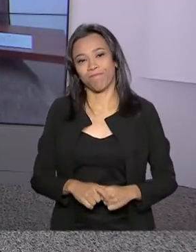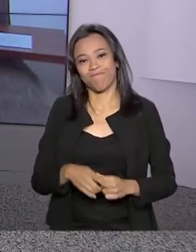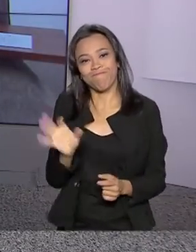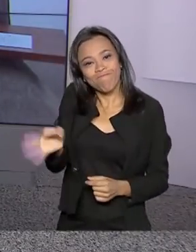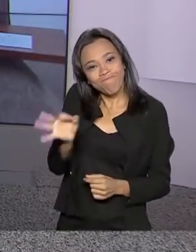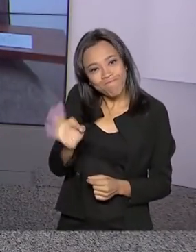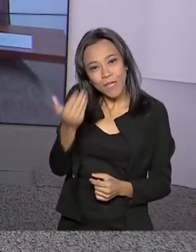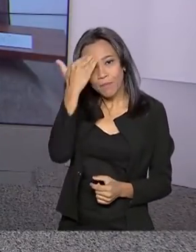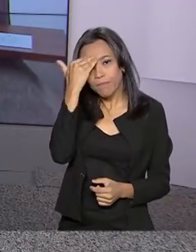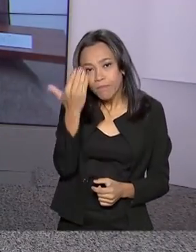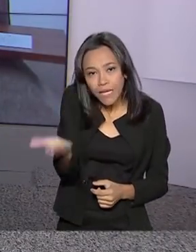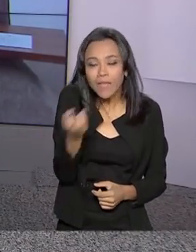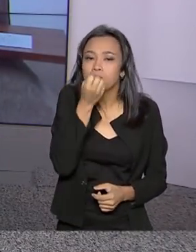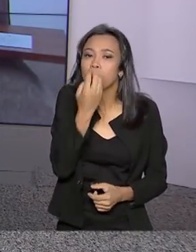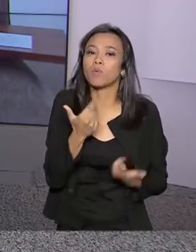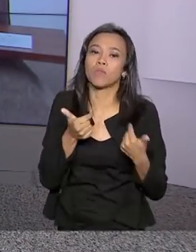Tá certo, Luciana. Muito obrigada e bom trabalho aí pra você.